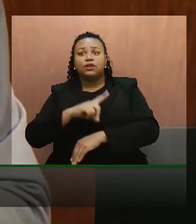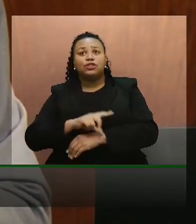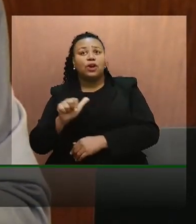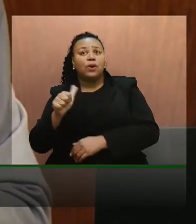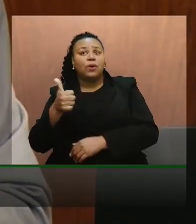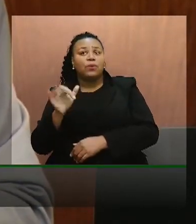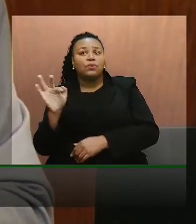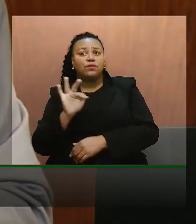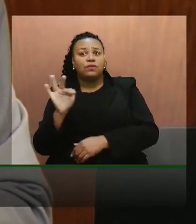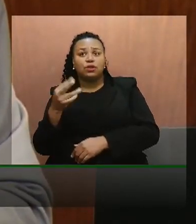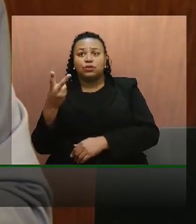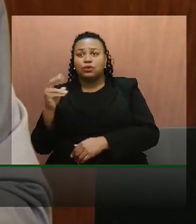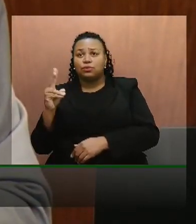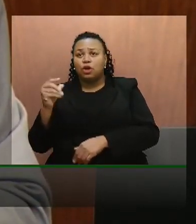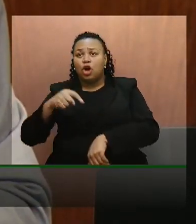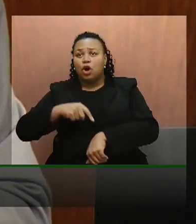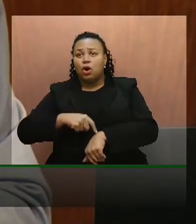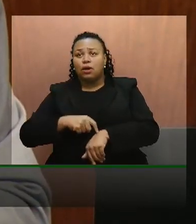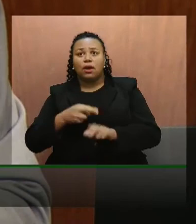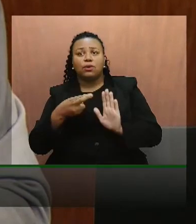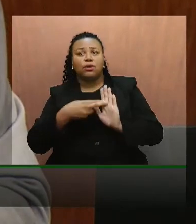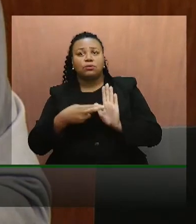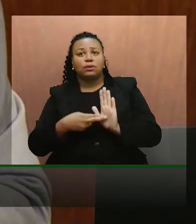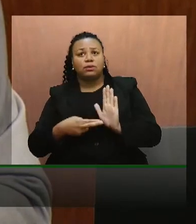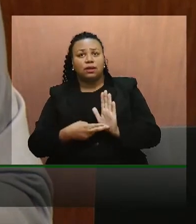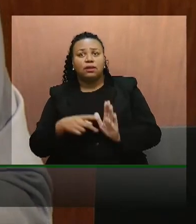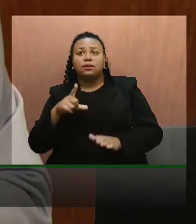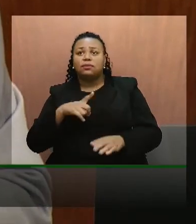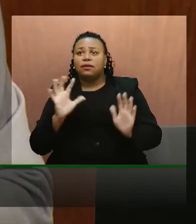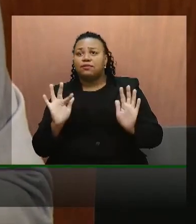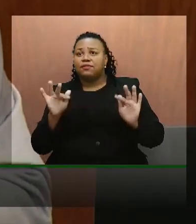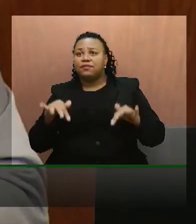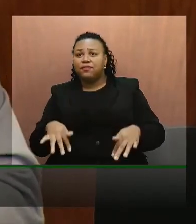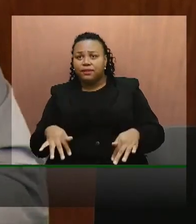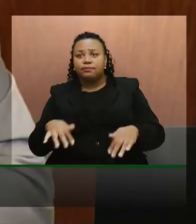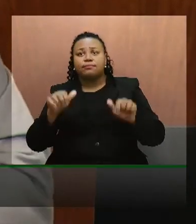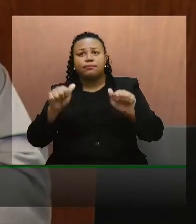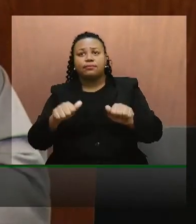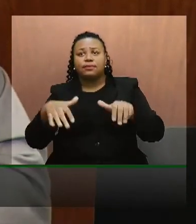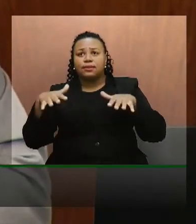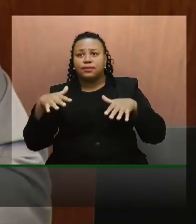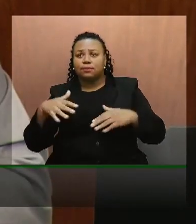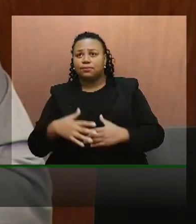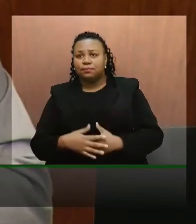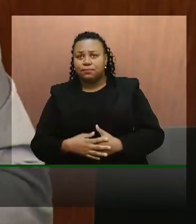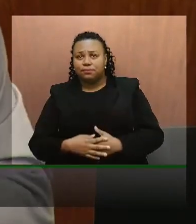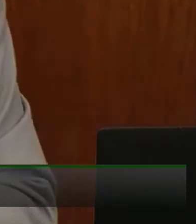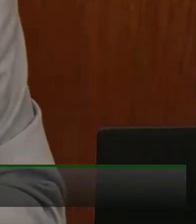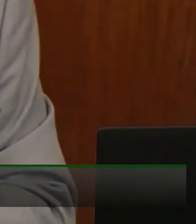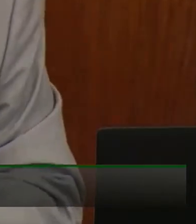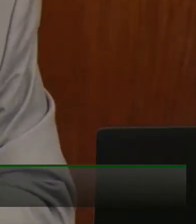fevereiro de 2020 a hora regimental está encerrada a presente sessão